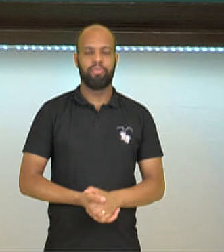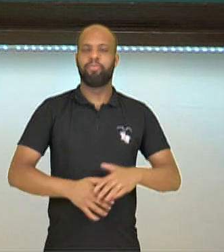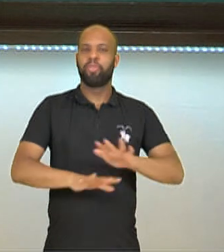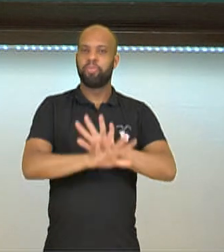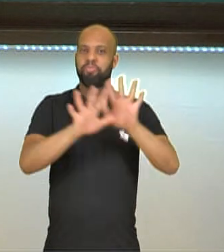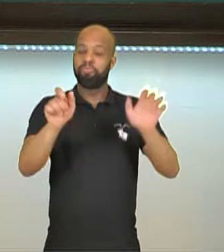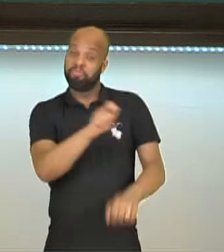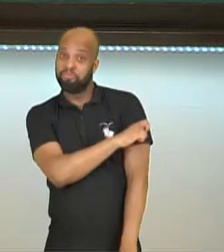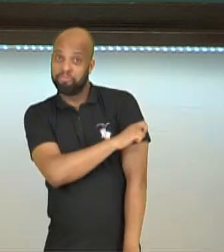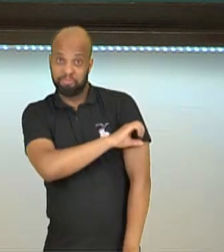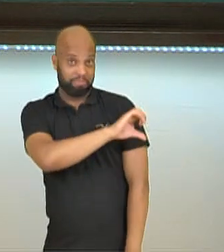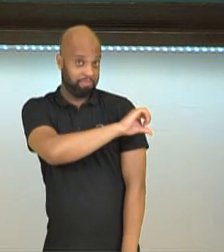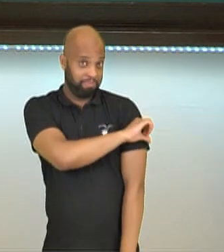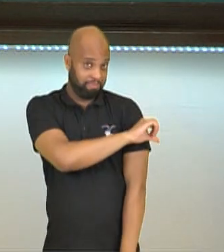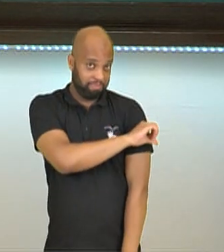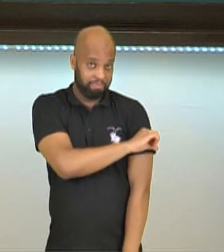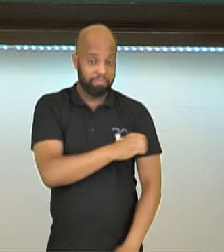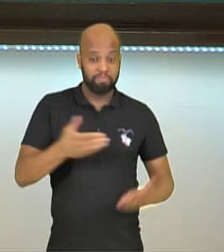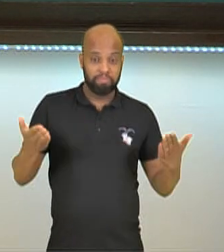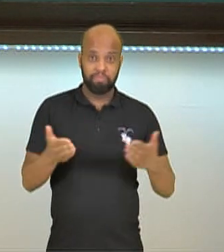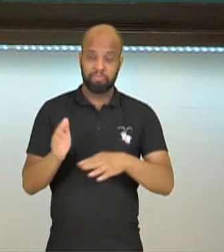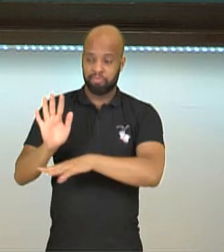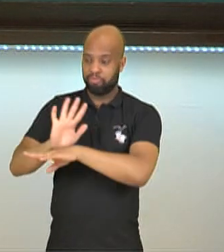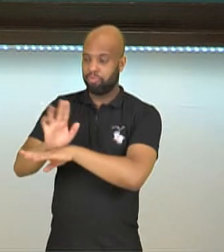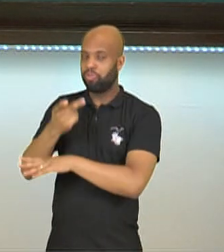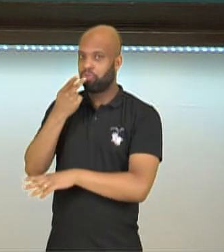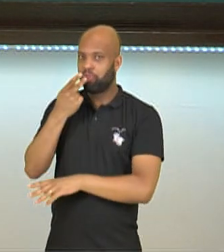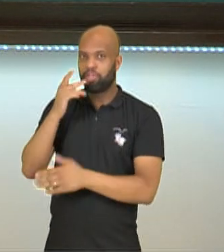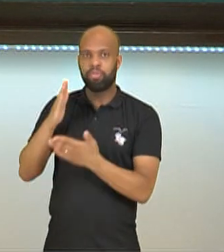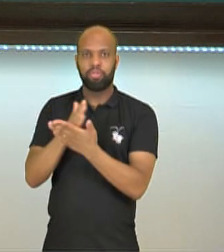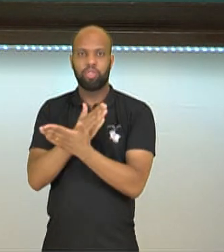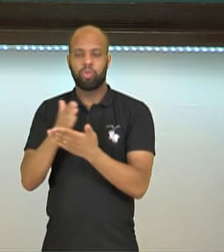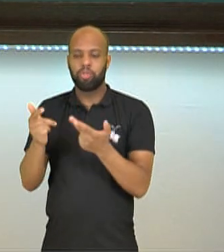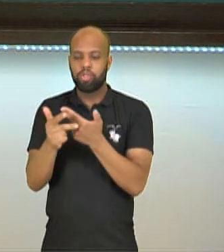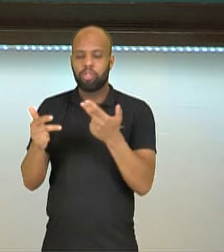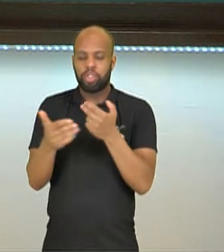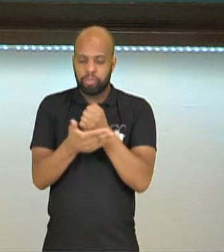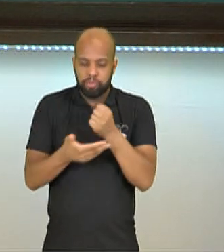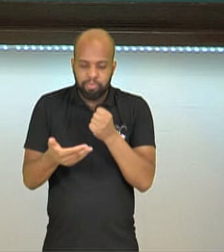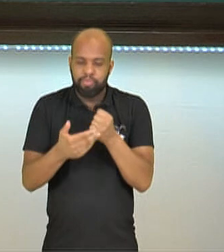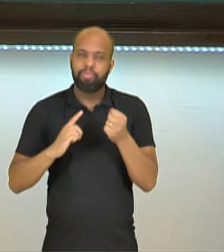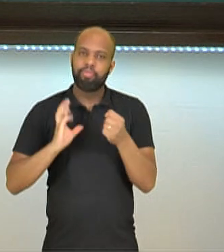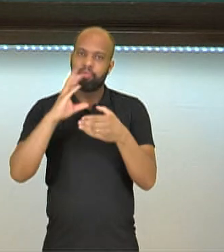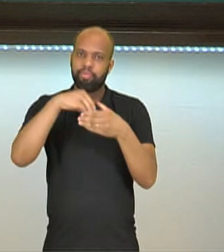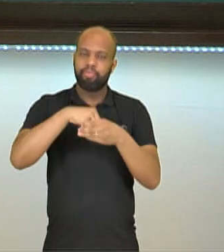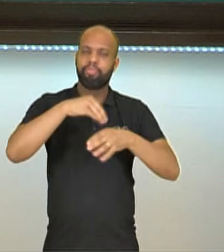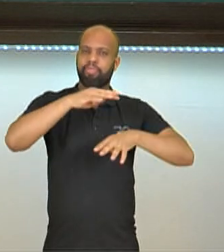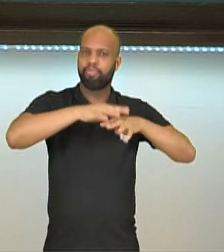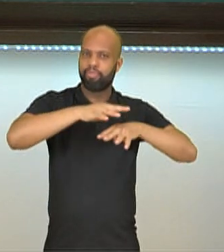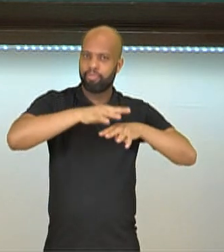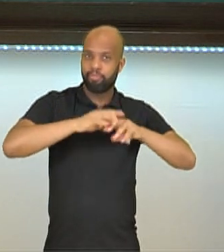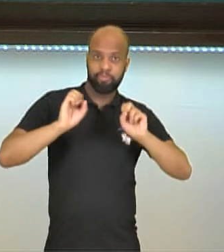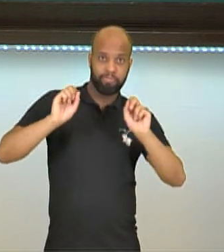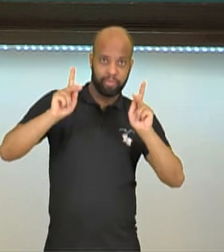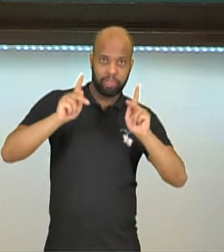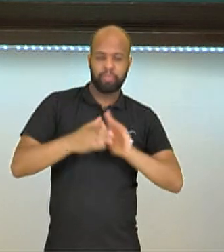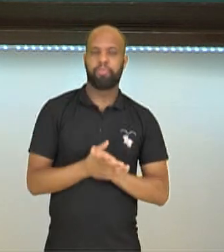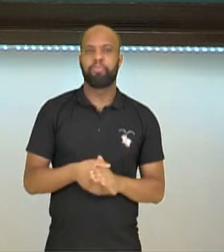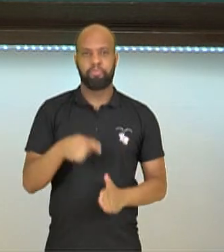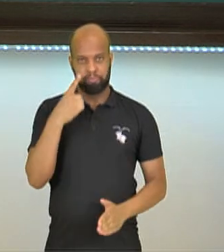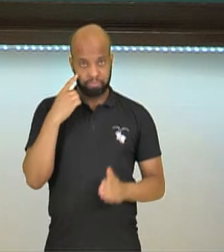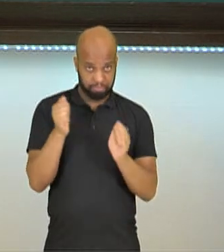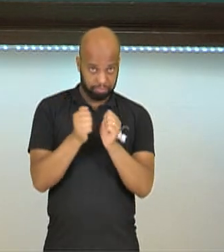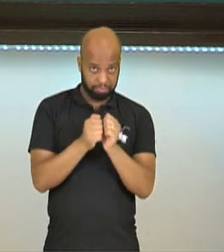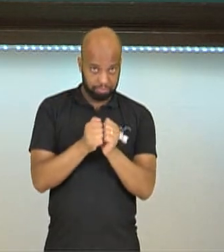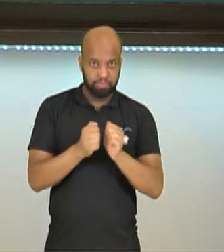Olá, estudante do nono ano! Nesse vídeo vamos falar sobre algumas operações básicas dentro da matemática, ok? Vamos lá